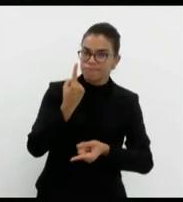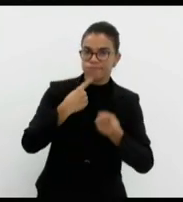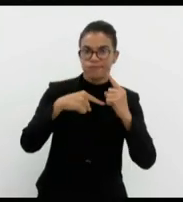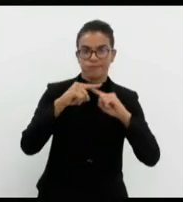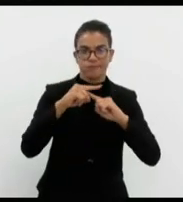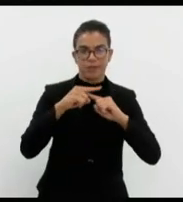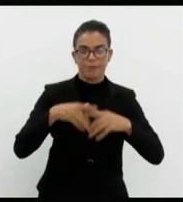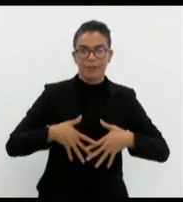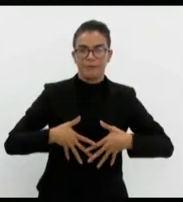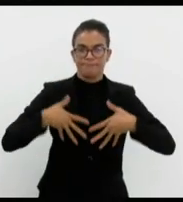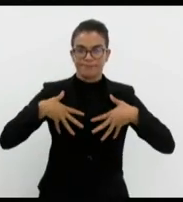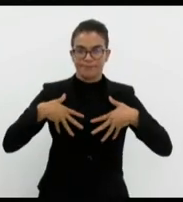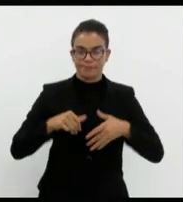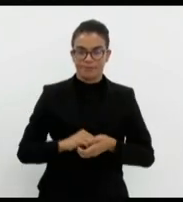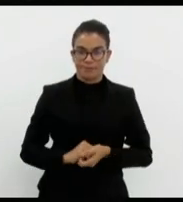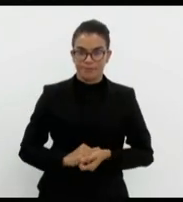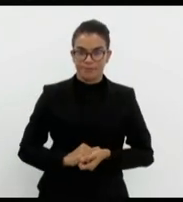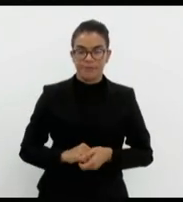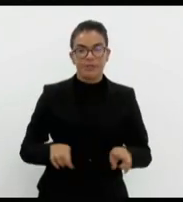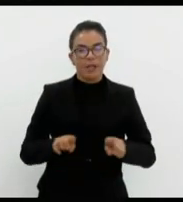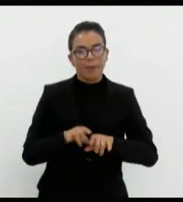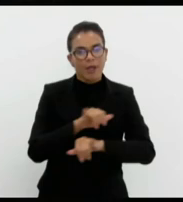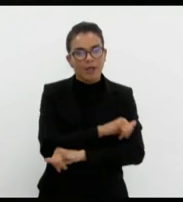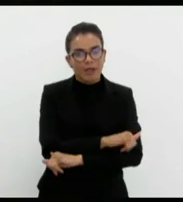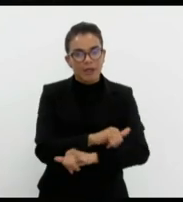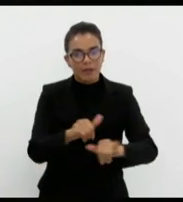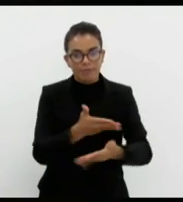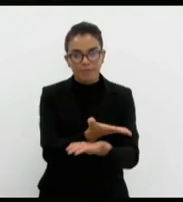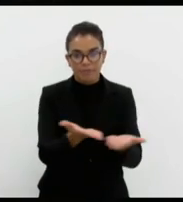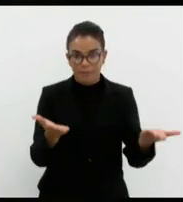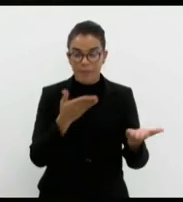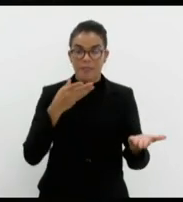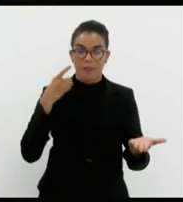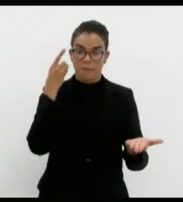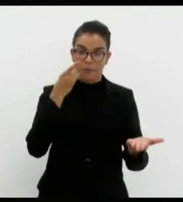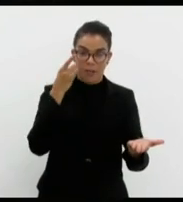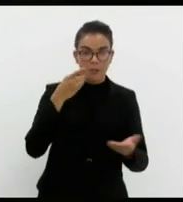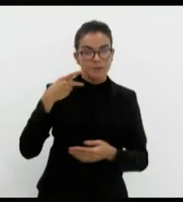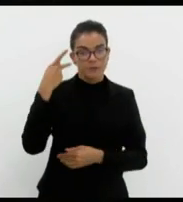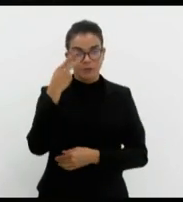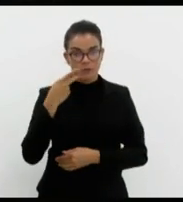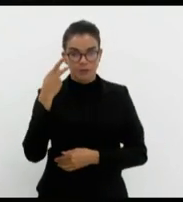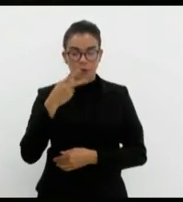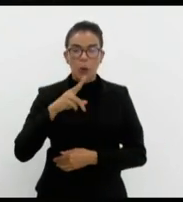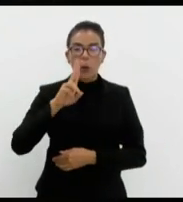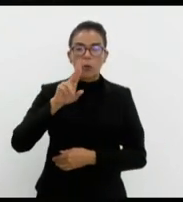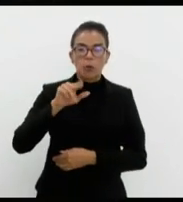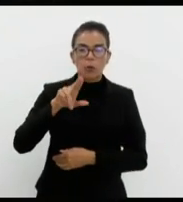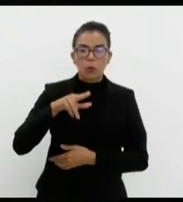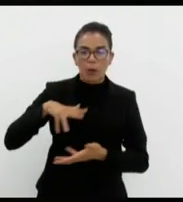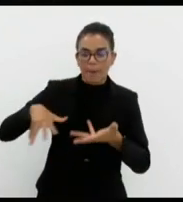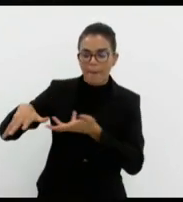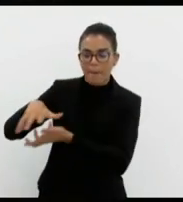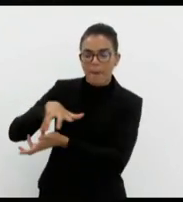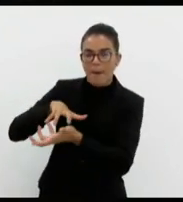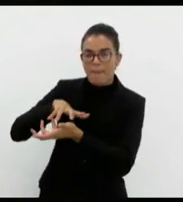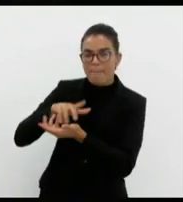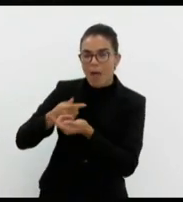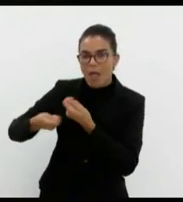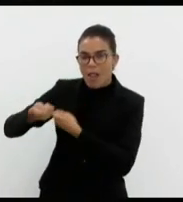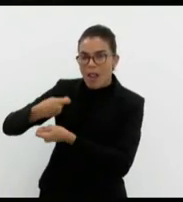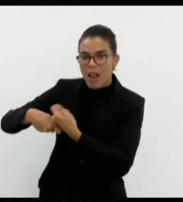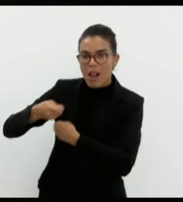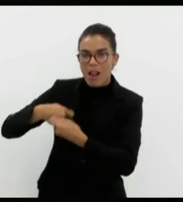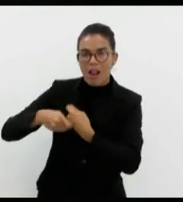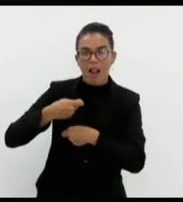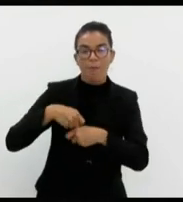dignidade. Quero dizer ao Parlamento que nunca tive qualquer envolvimento com nenhuma organização criminosa. Nunca